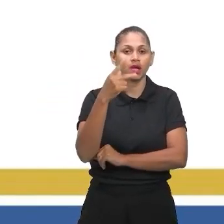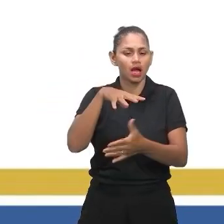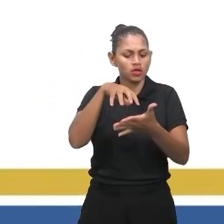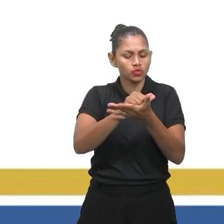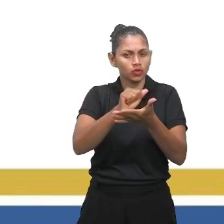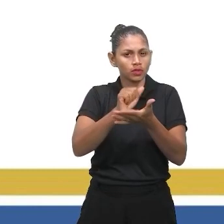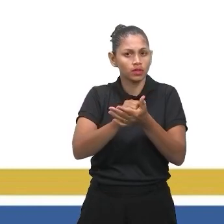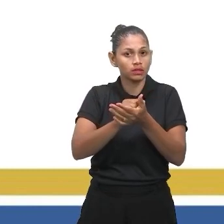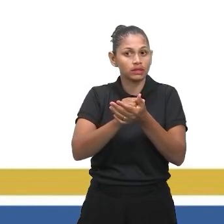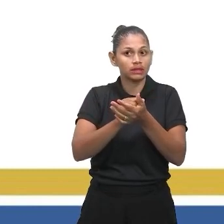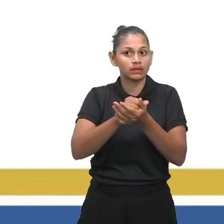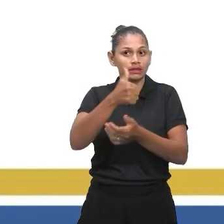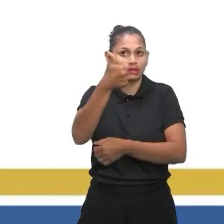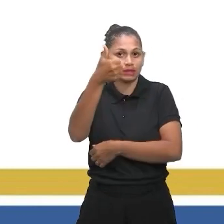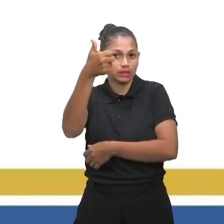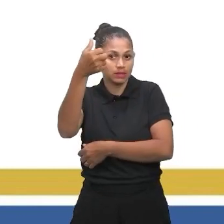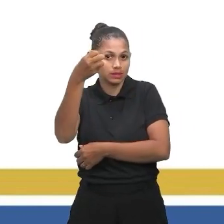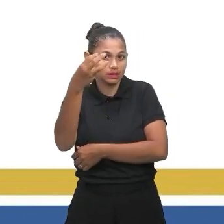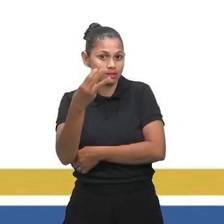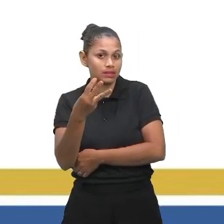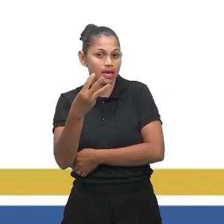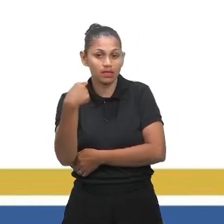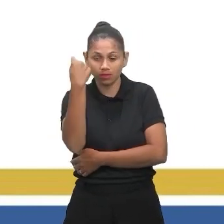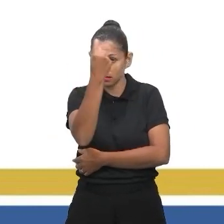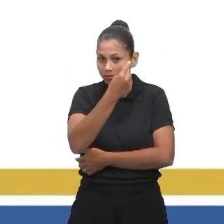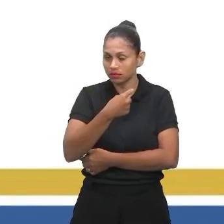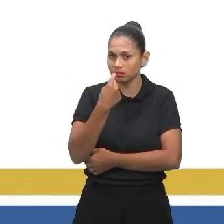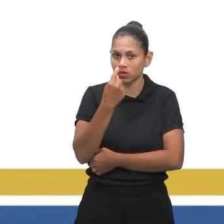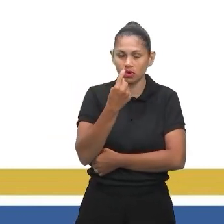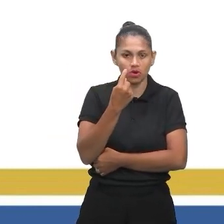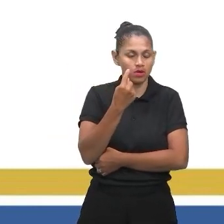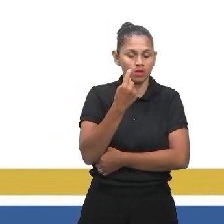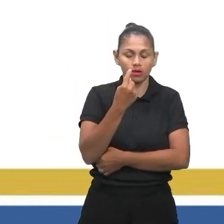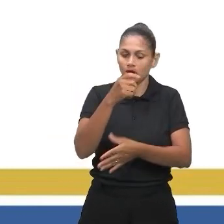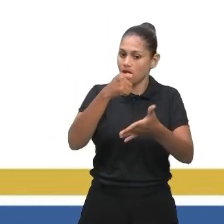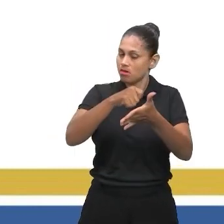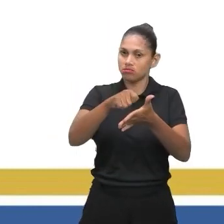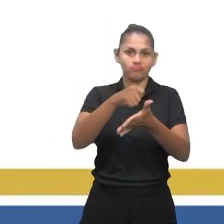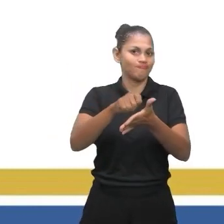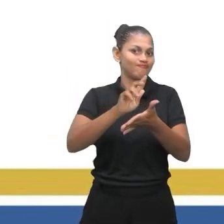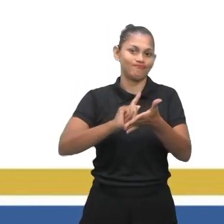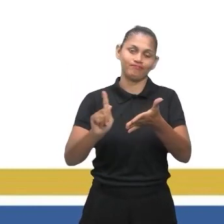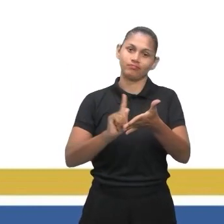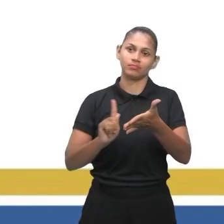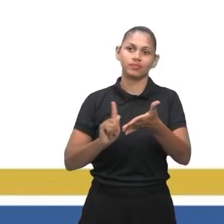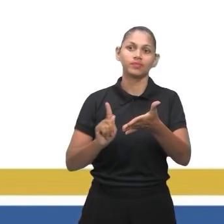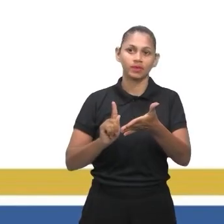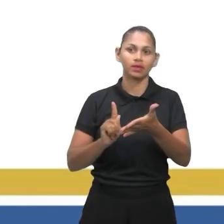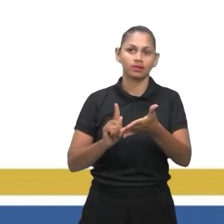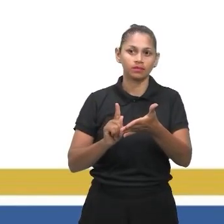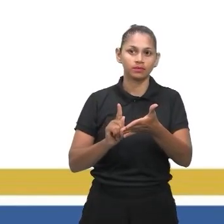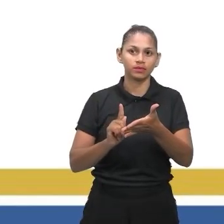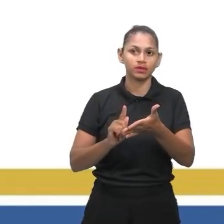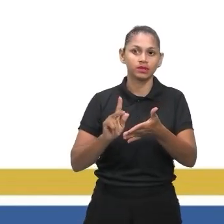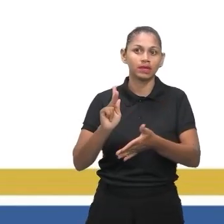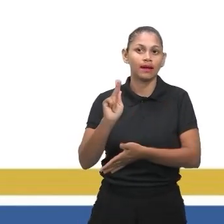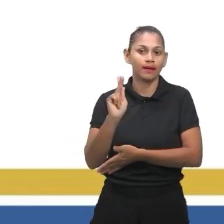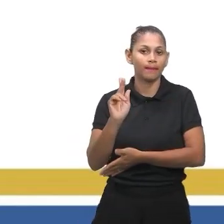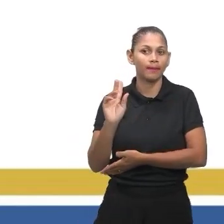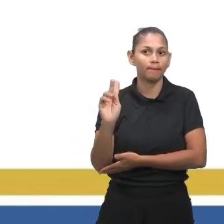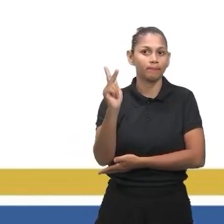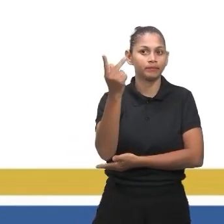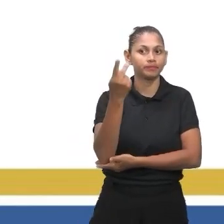não foi anotada e, a partir de H, cada unidade sobre o eixo vertical representa 1 metro.